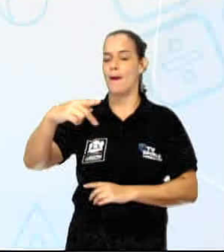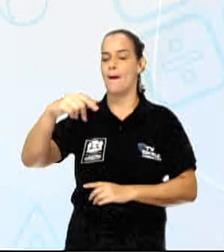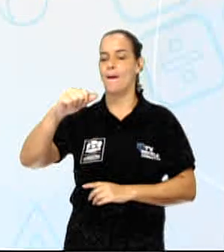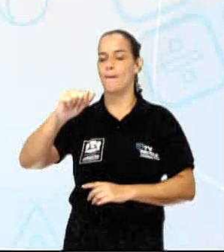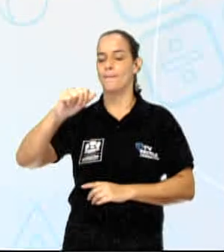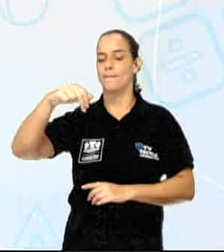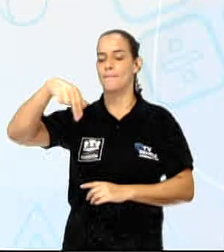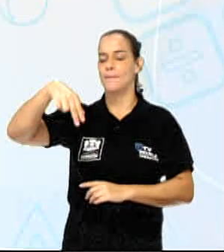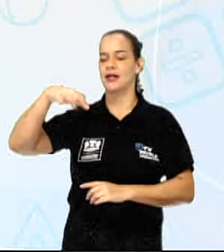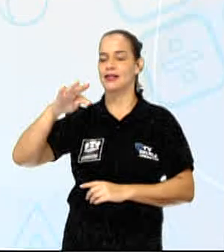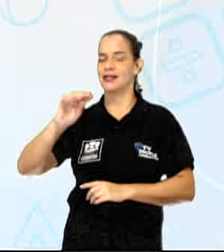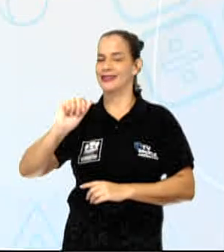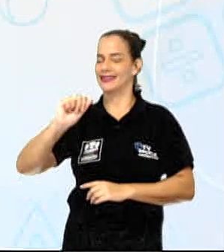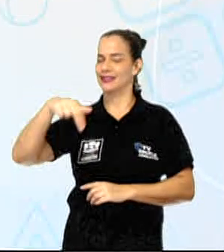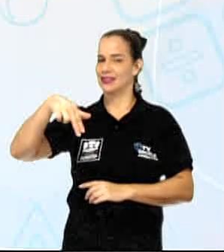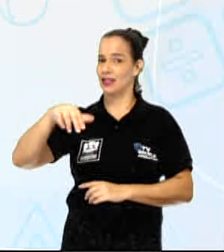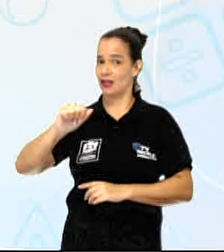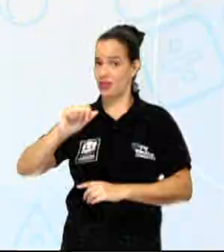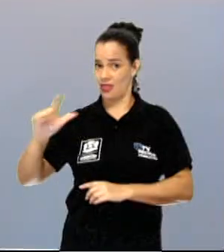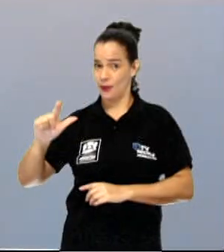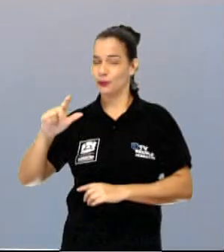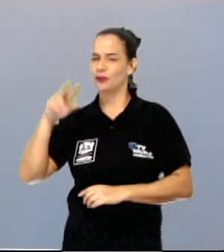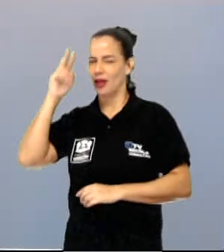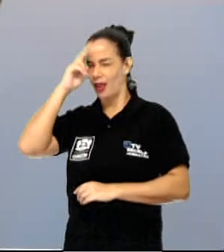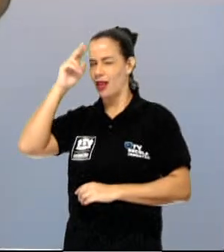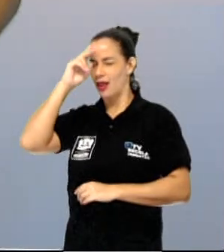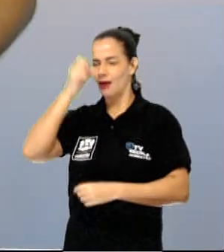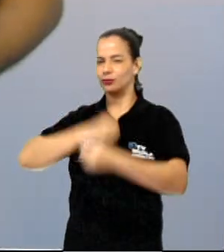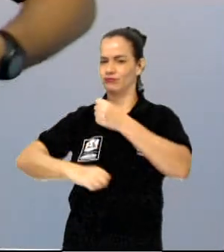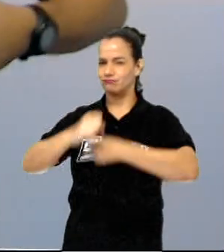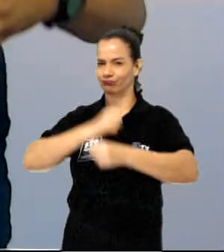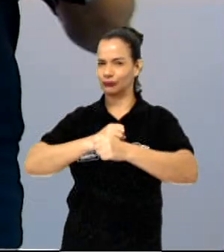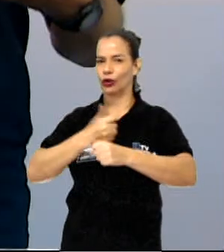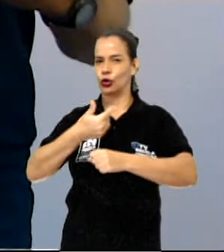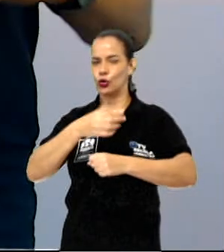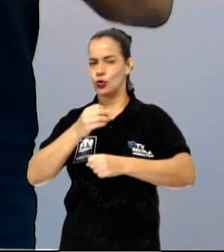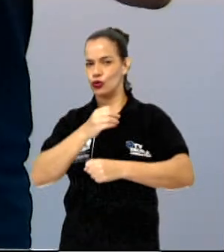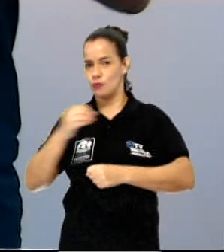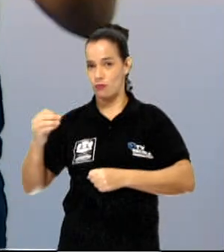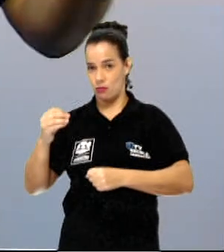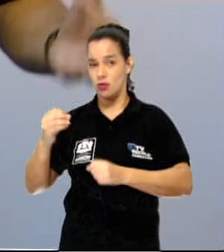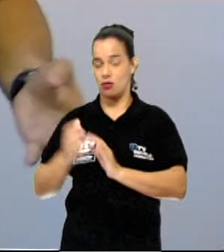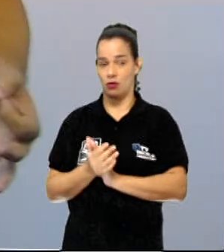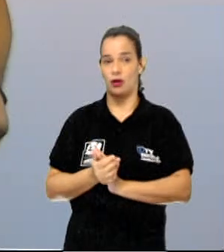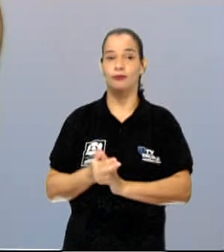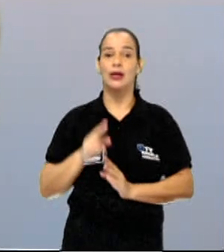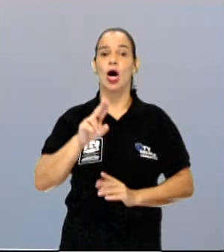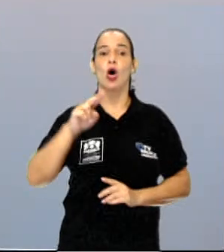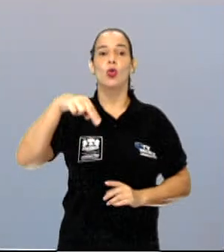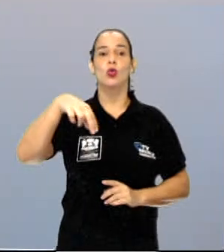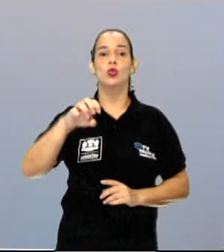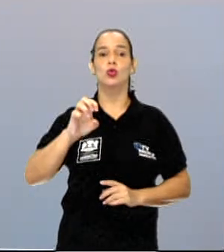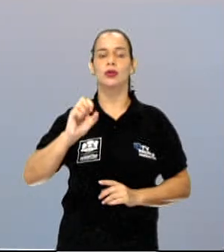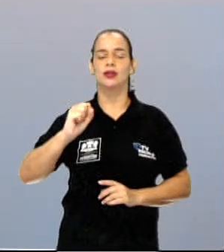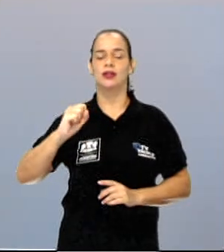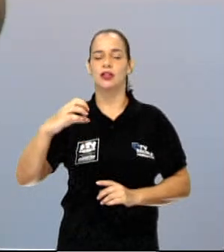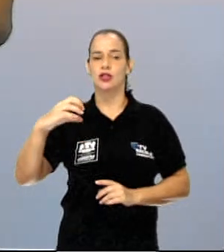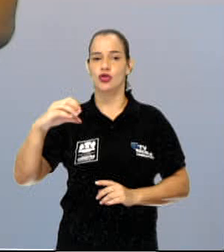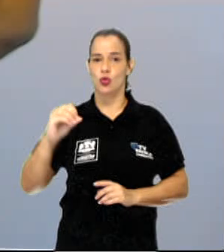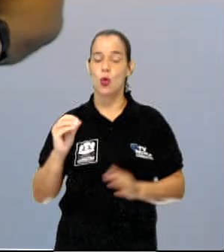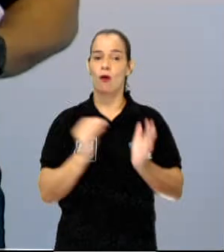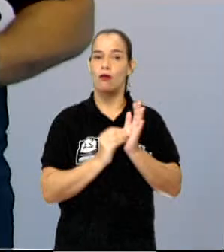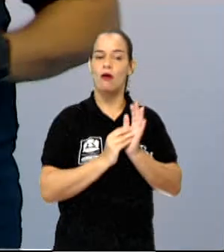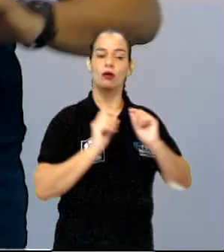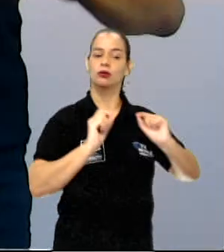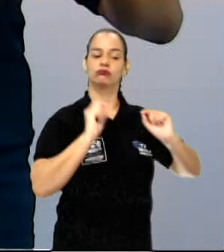conhecido, inclusive nos anos 2000, veja que incrível. A Unesco, que é um órgão super importante no mundo, declarou que o